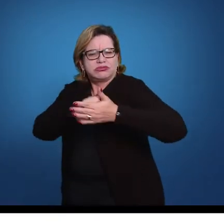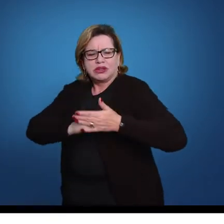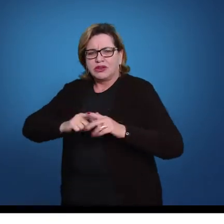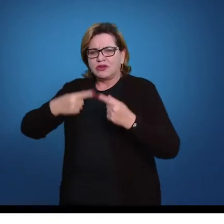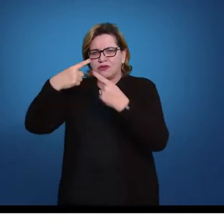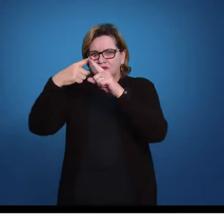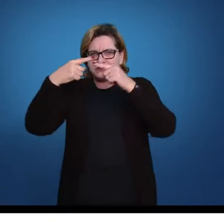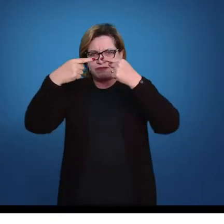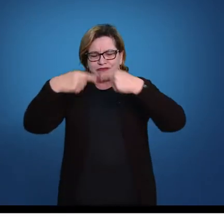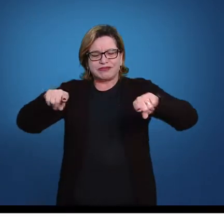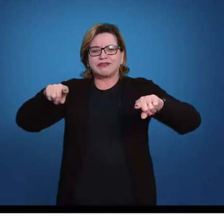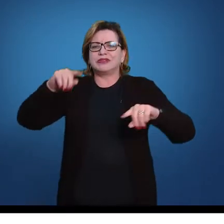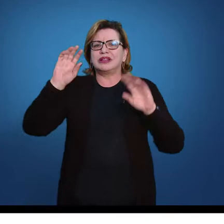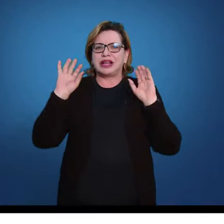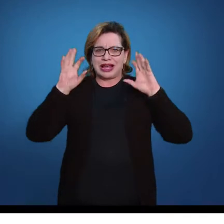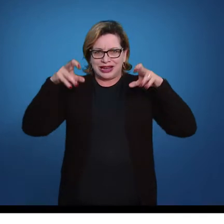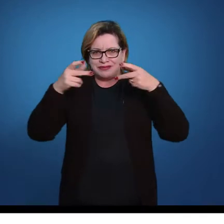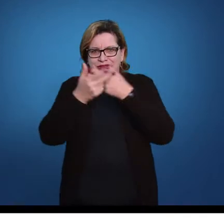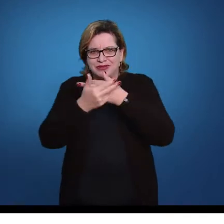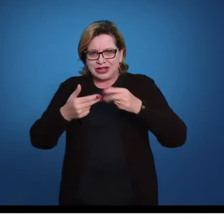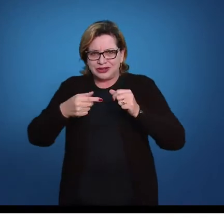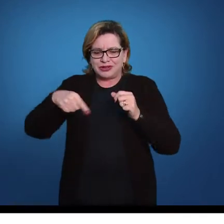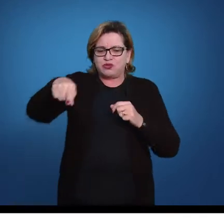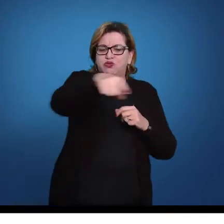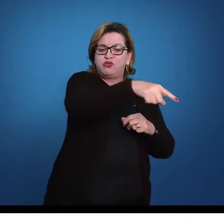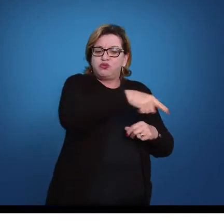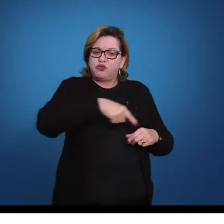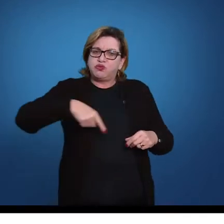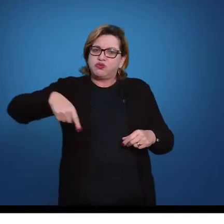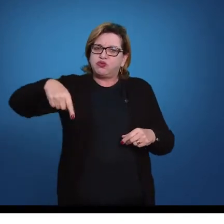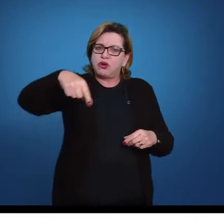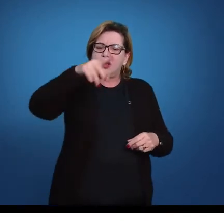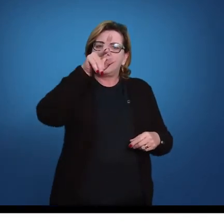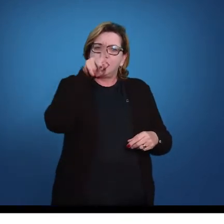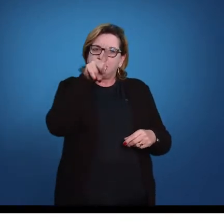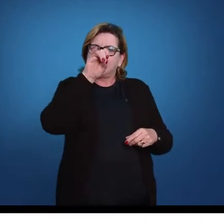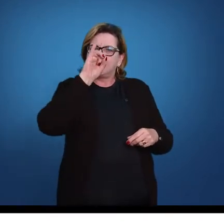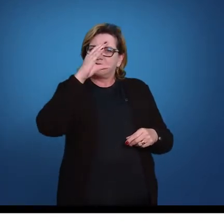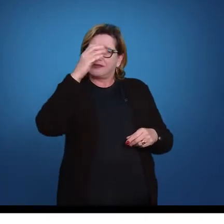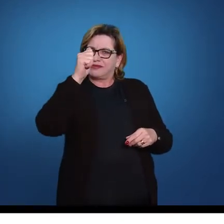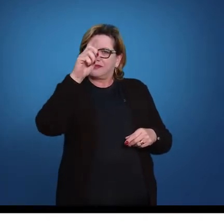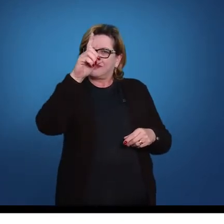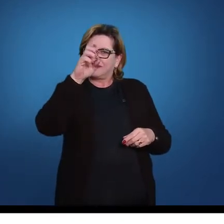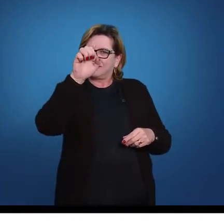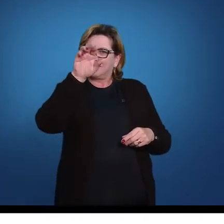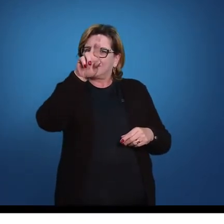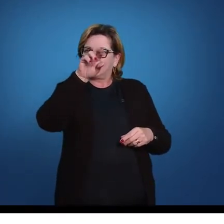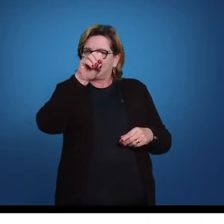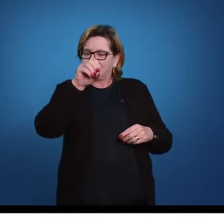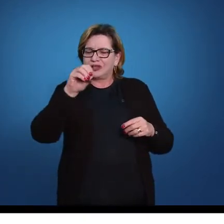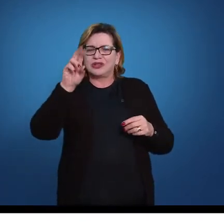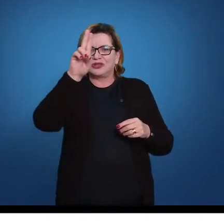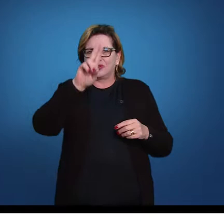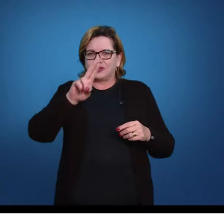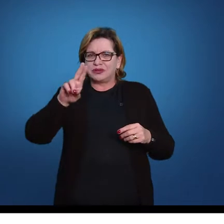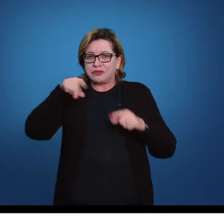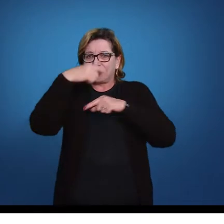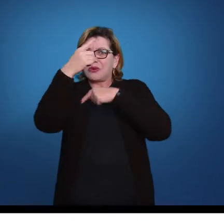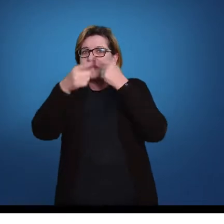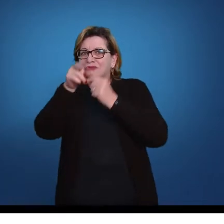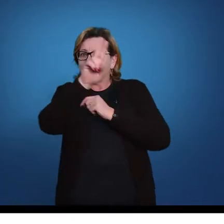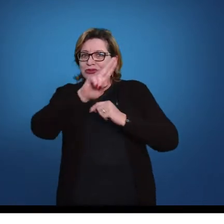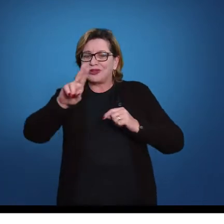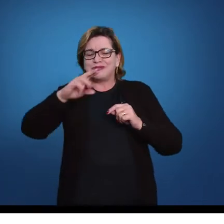Isso acontecia em um picadeiro redondo, o que acabou se caracterizando e recebendo o nome de circo,